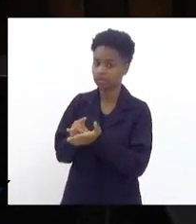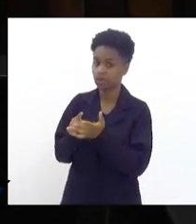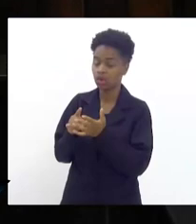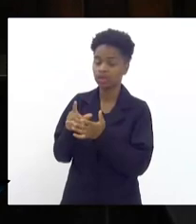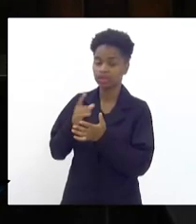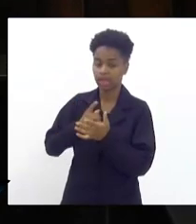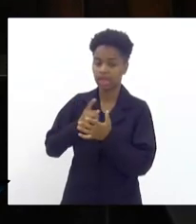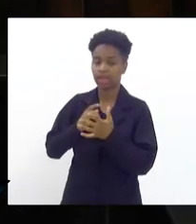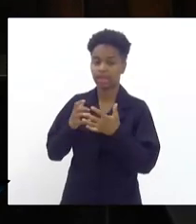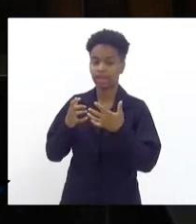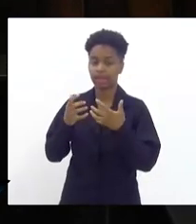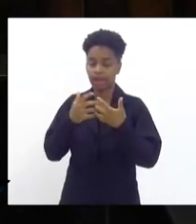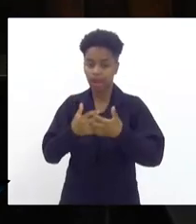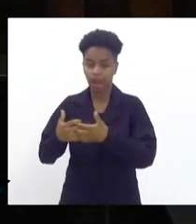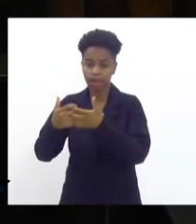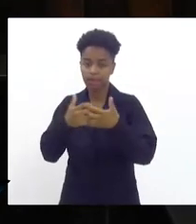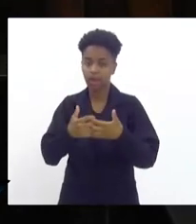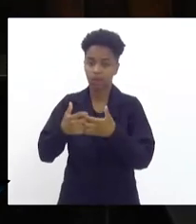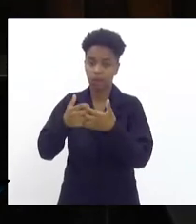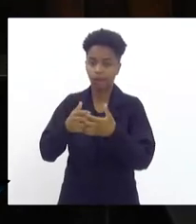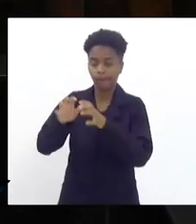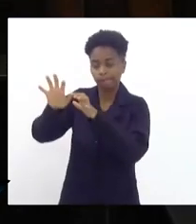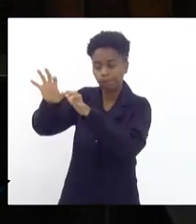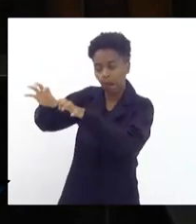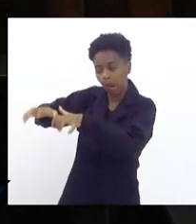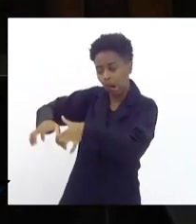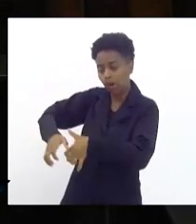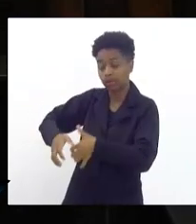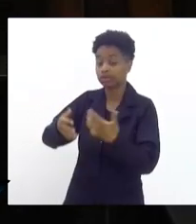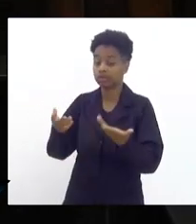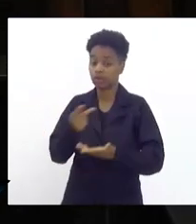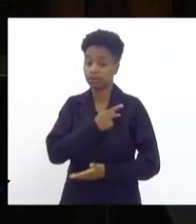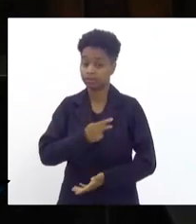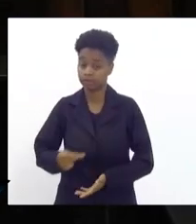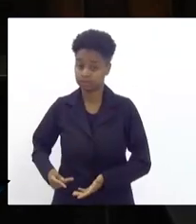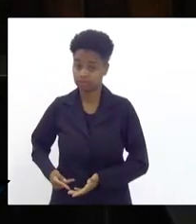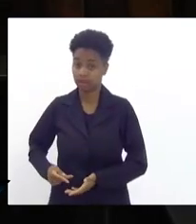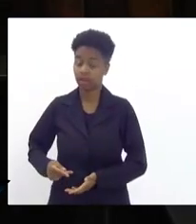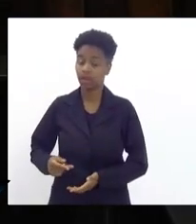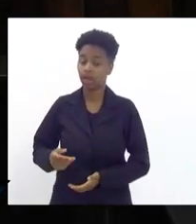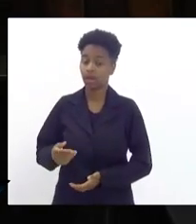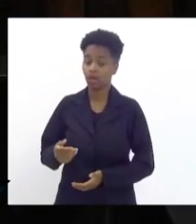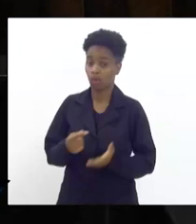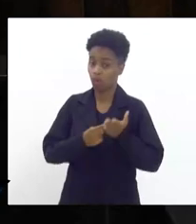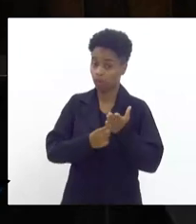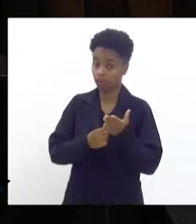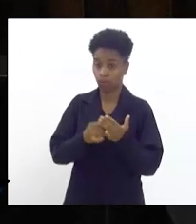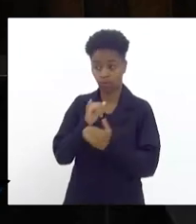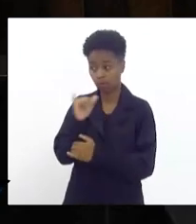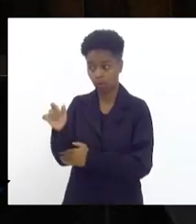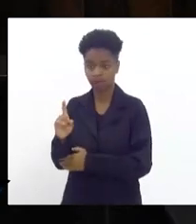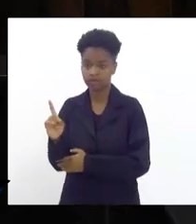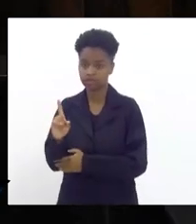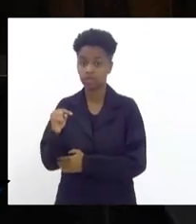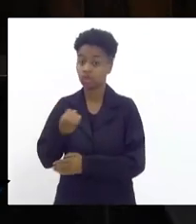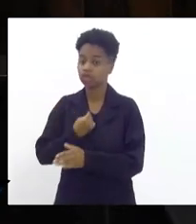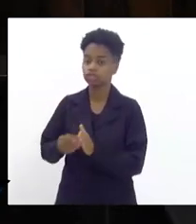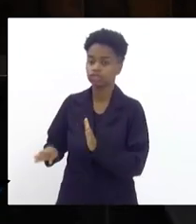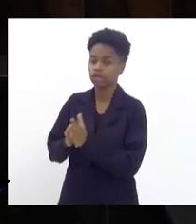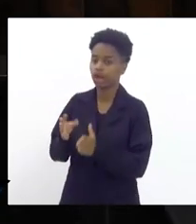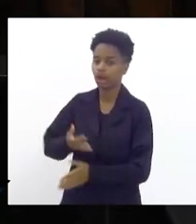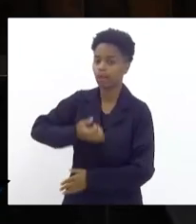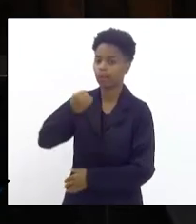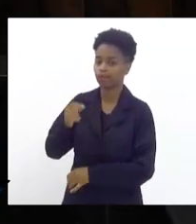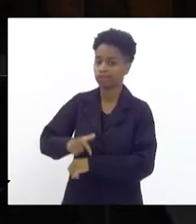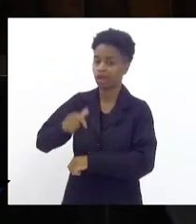trabalhando. O presidente do INEA combinou comigo que não iria avisar a CSN. E assim fez. chegamos lá de surpresa.